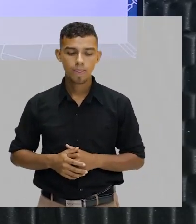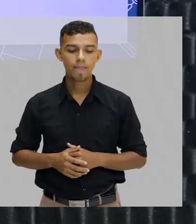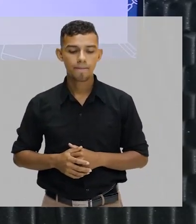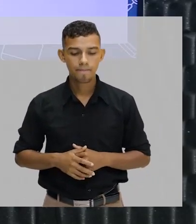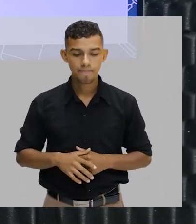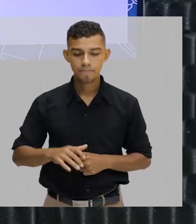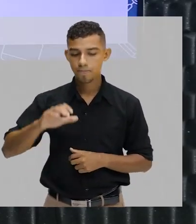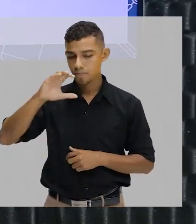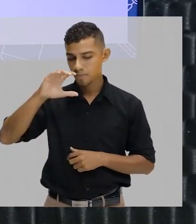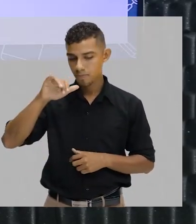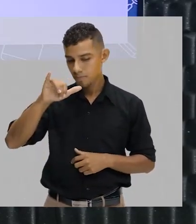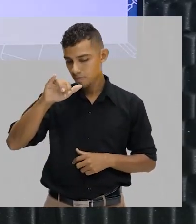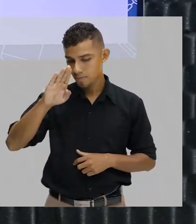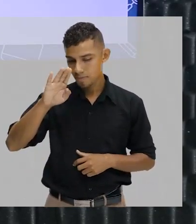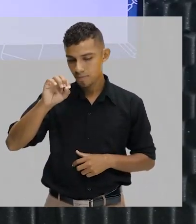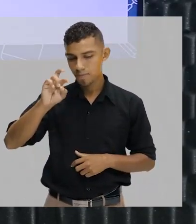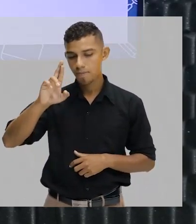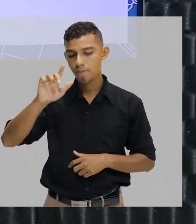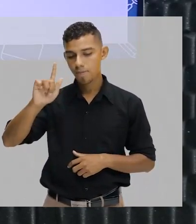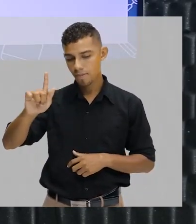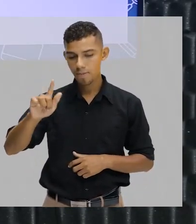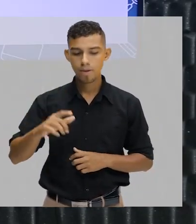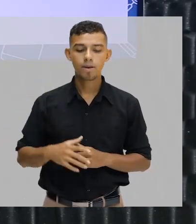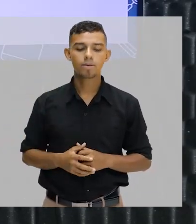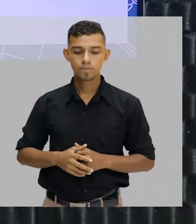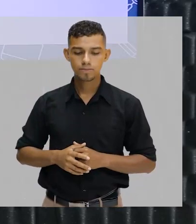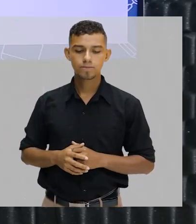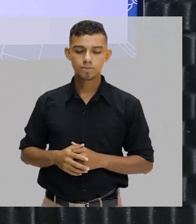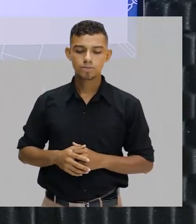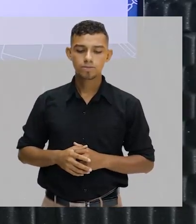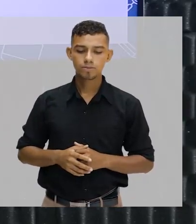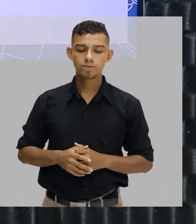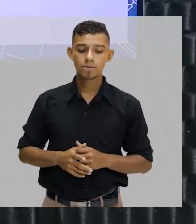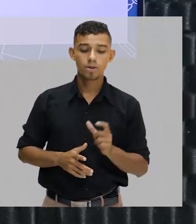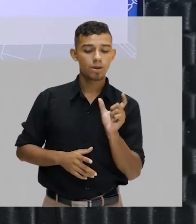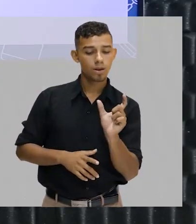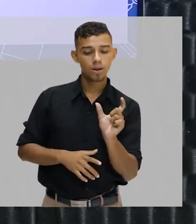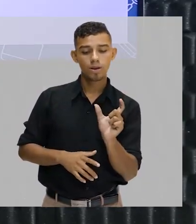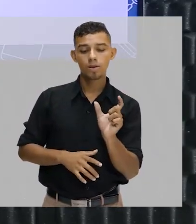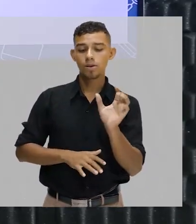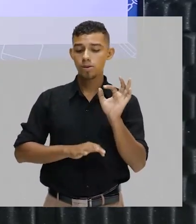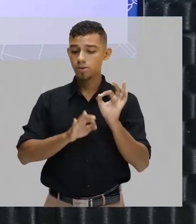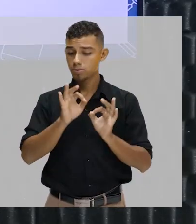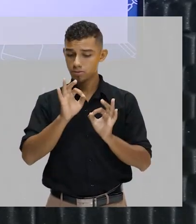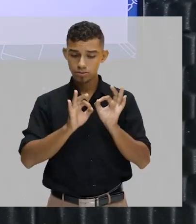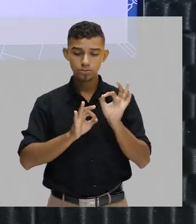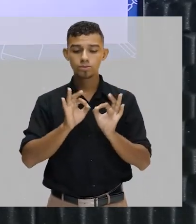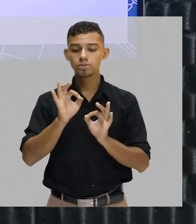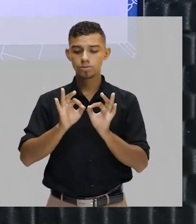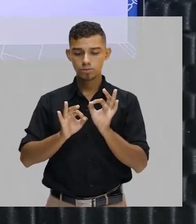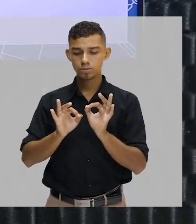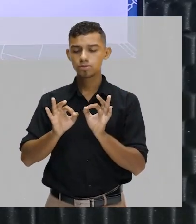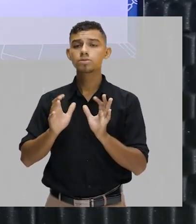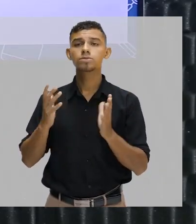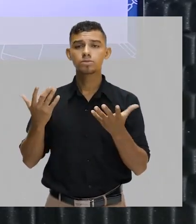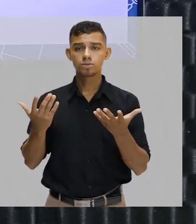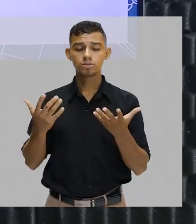cyborg. A palavra cyborg vem de cybernetic organism, organismo cibernético.